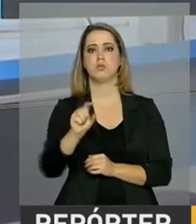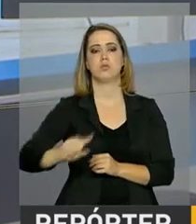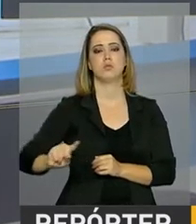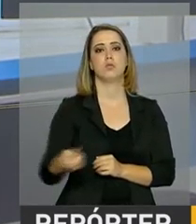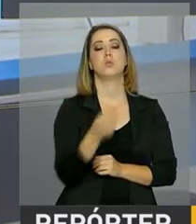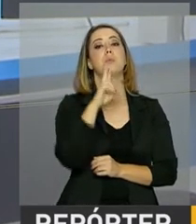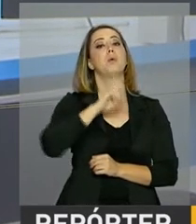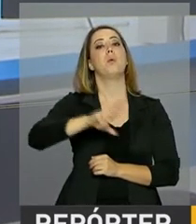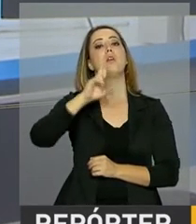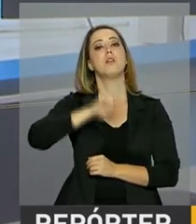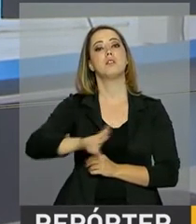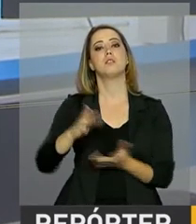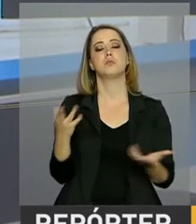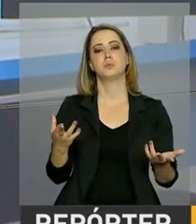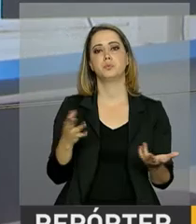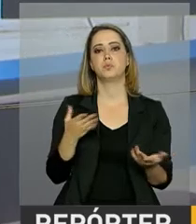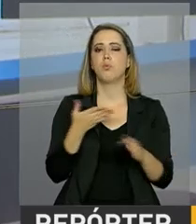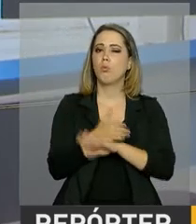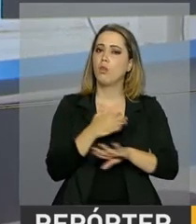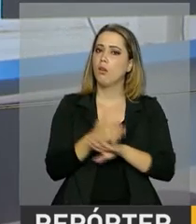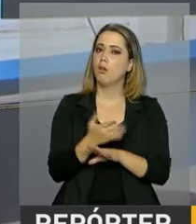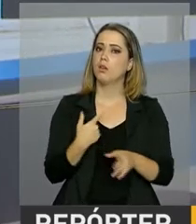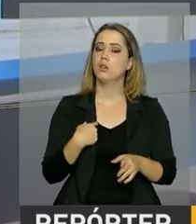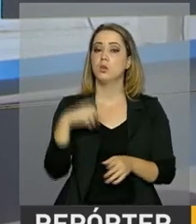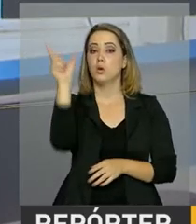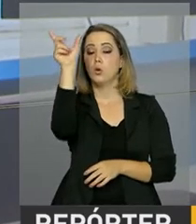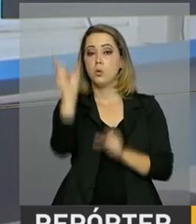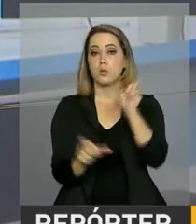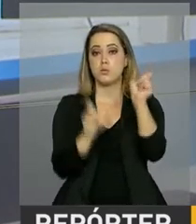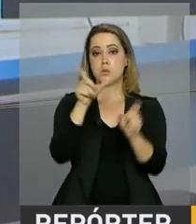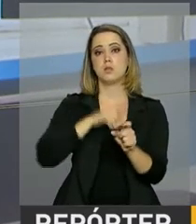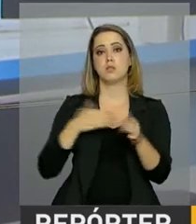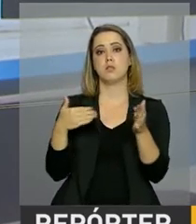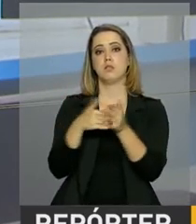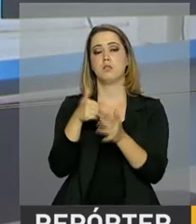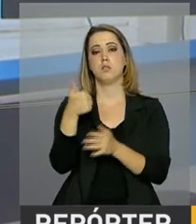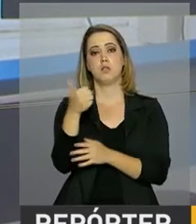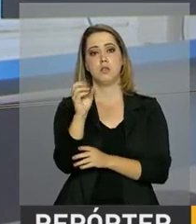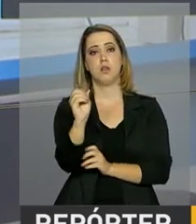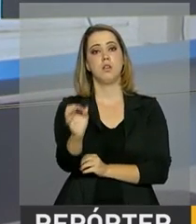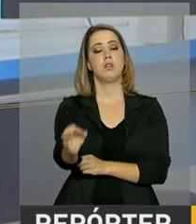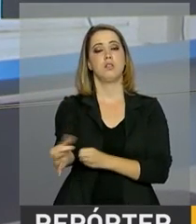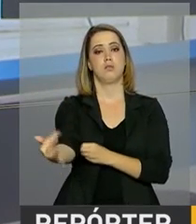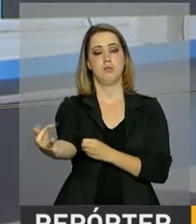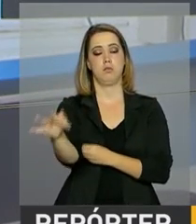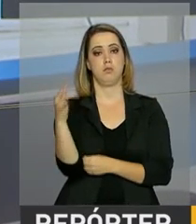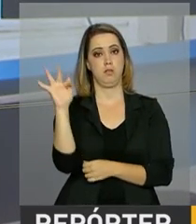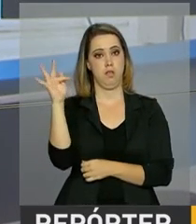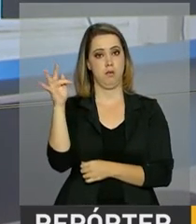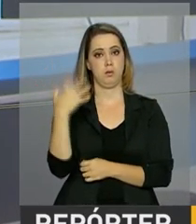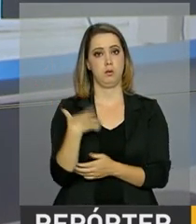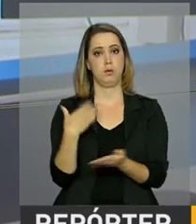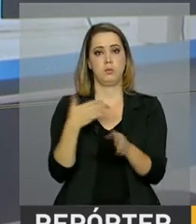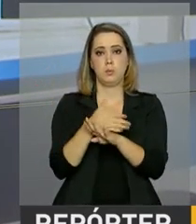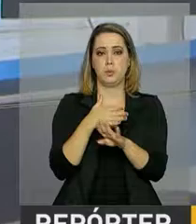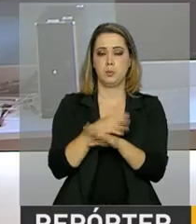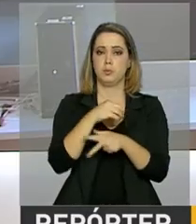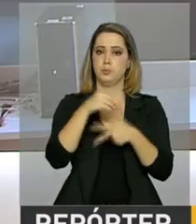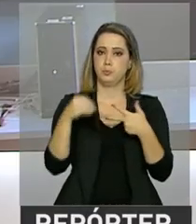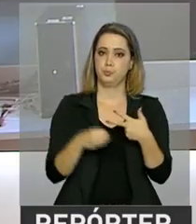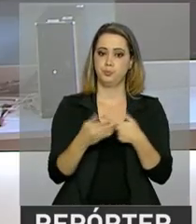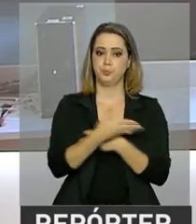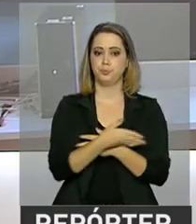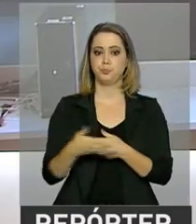138 mil participações. Os brasileiros têm até 10 de fevereiro para participar pelo site do Inep.